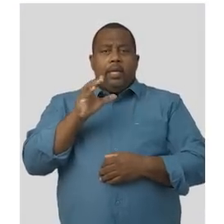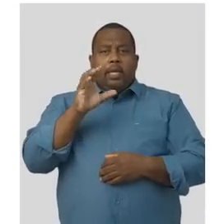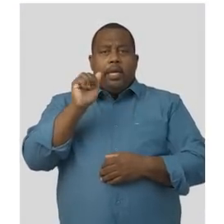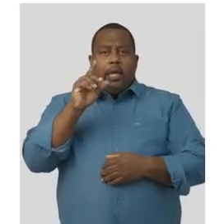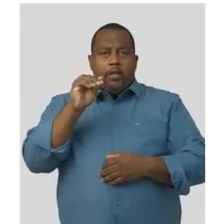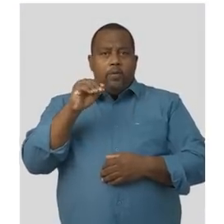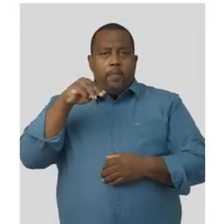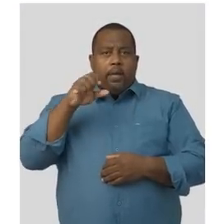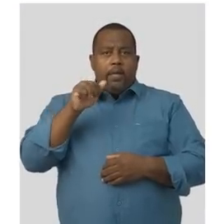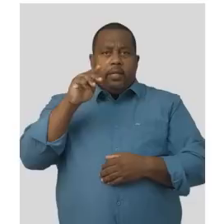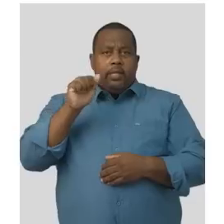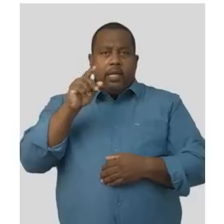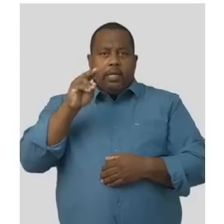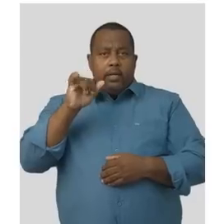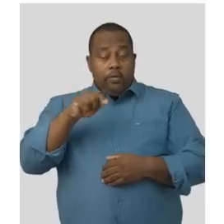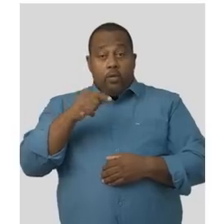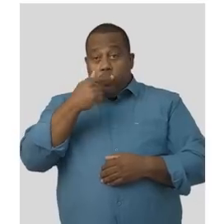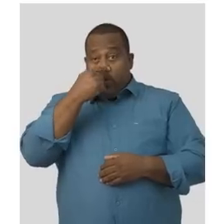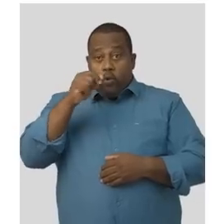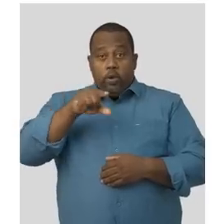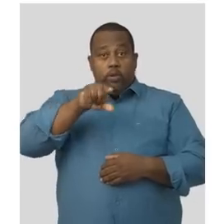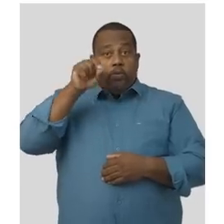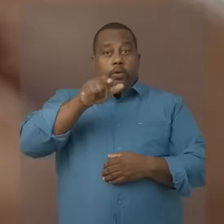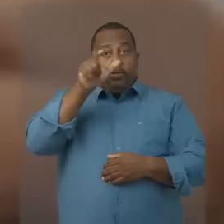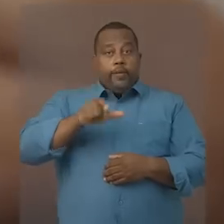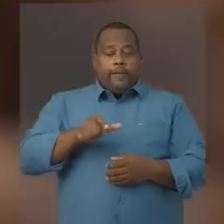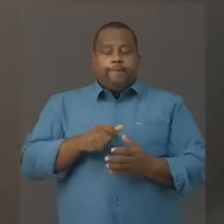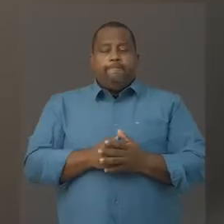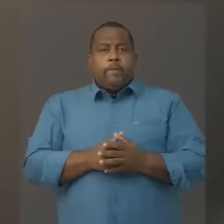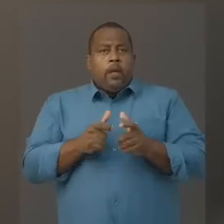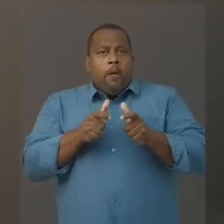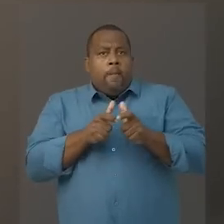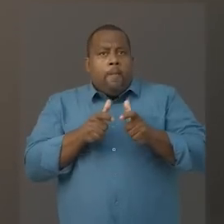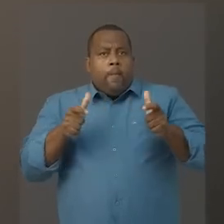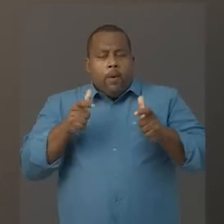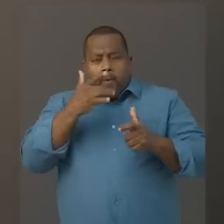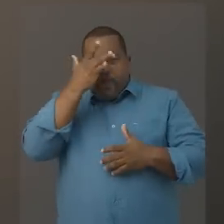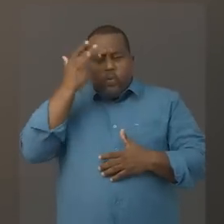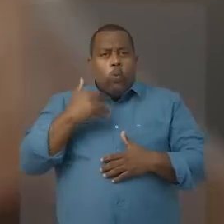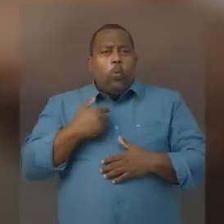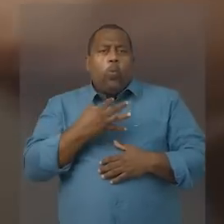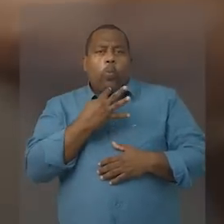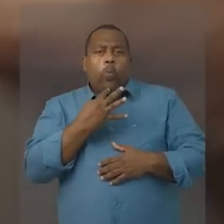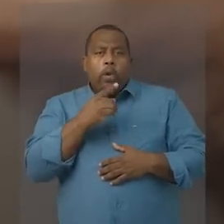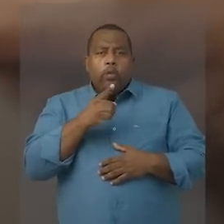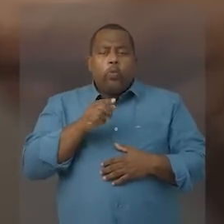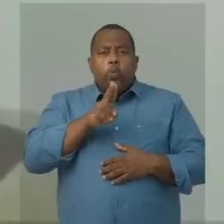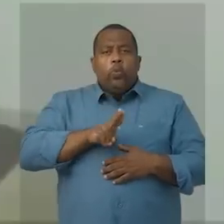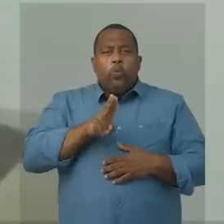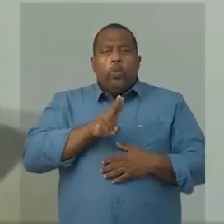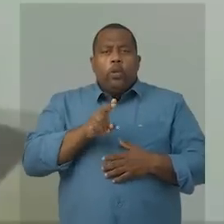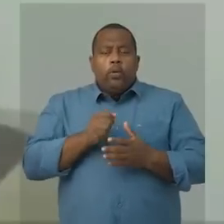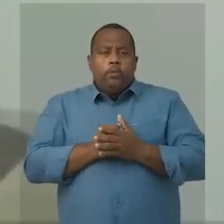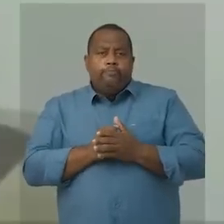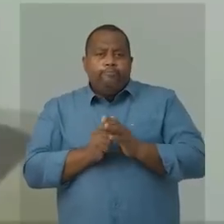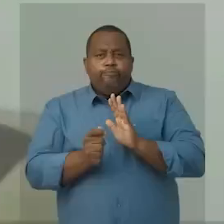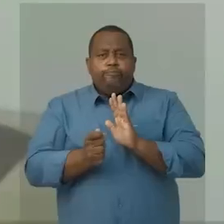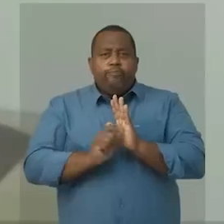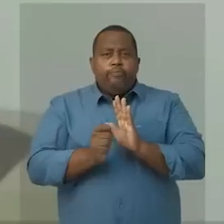Ricardo Mandarino, nomeado pelo governador Rui Costa. A maioria das pessoas que eu conheço que usa